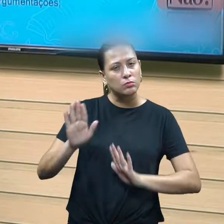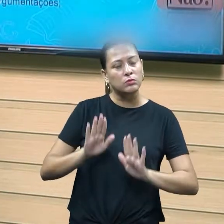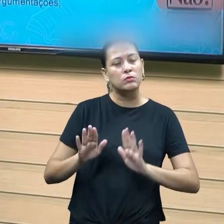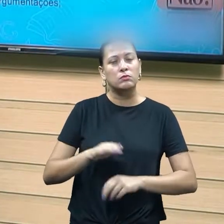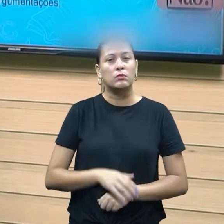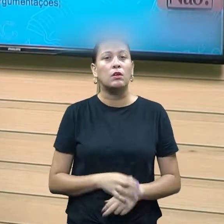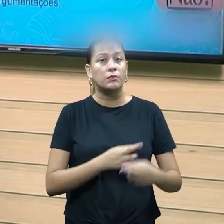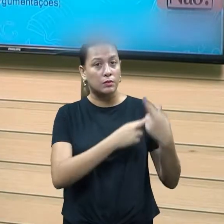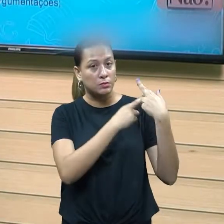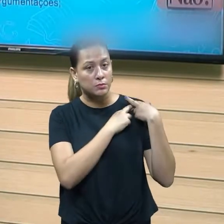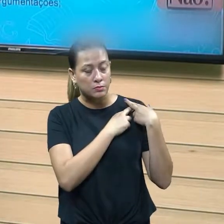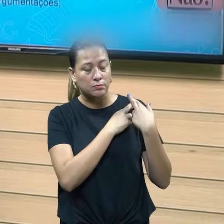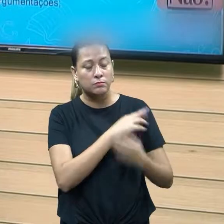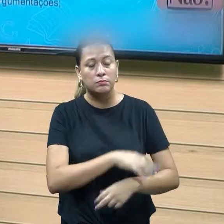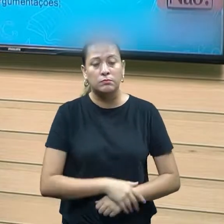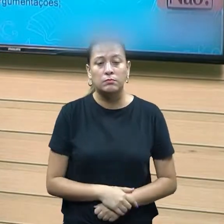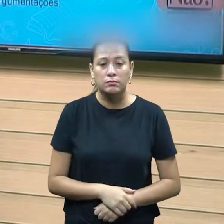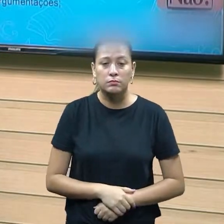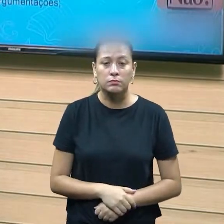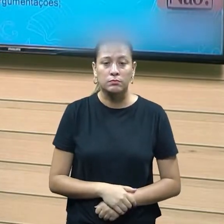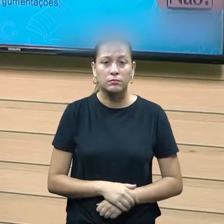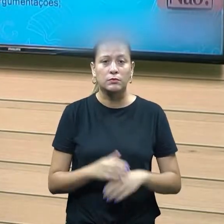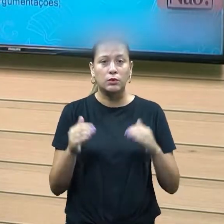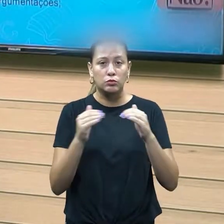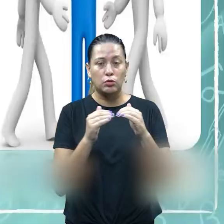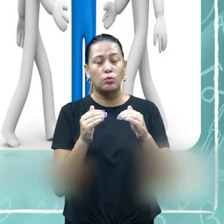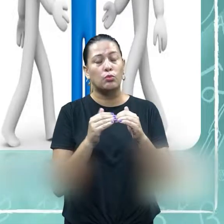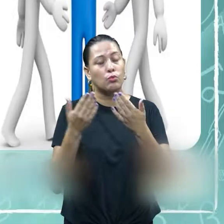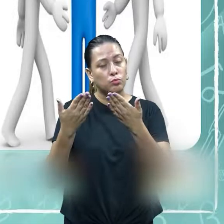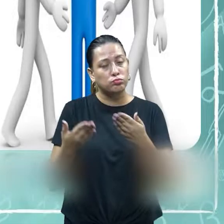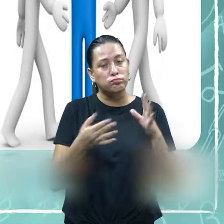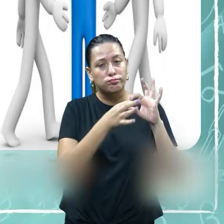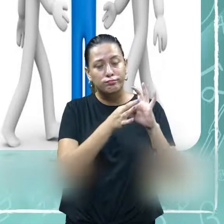responsabilidade diante das situações.